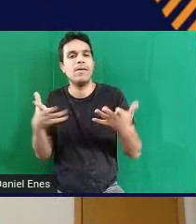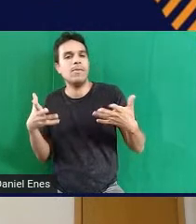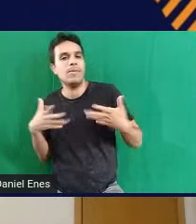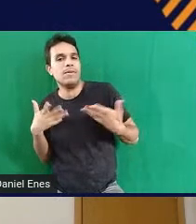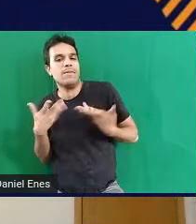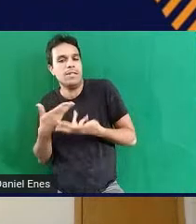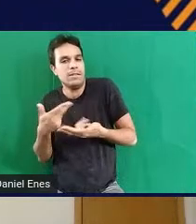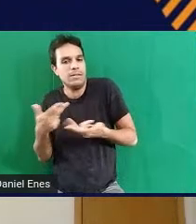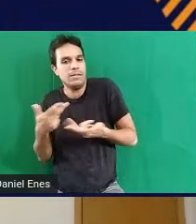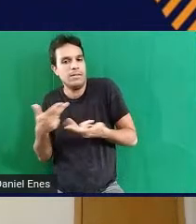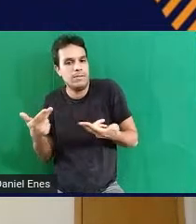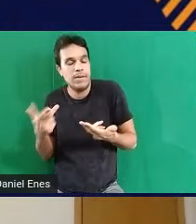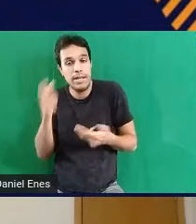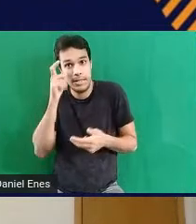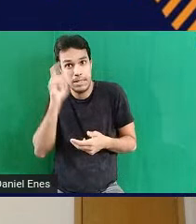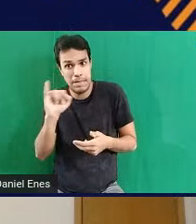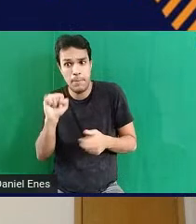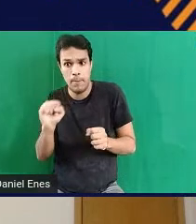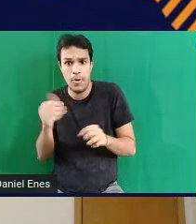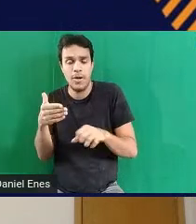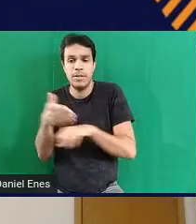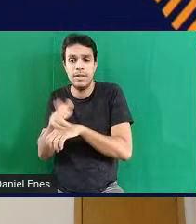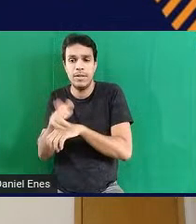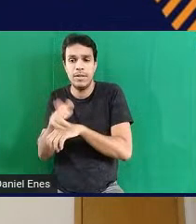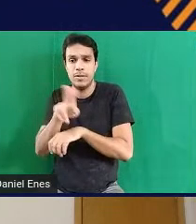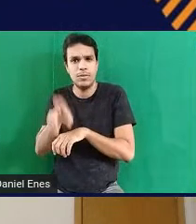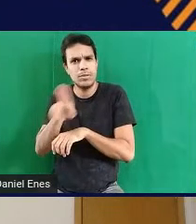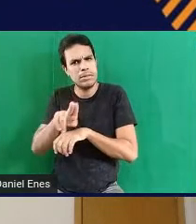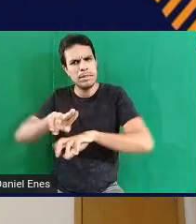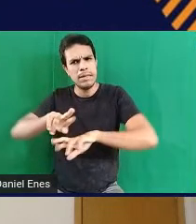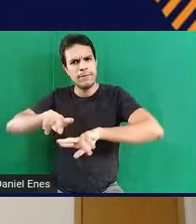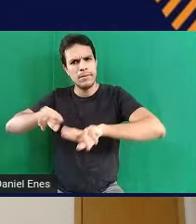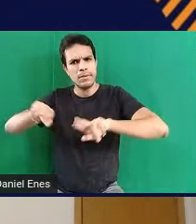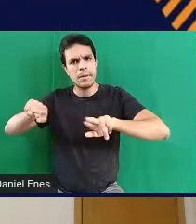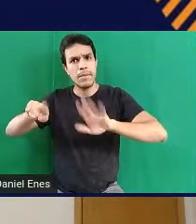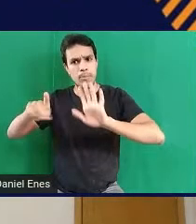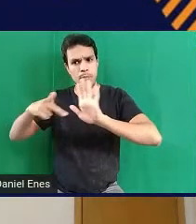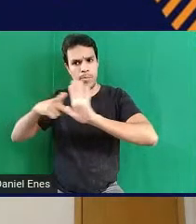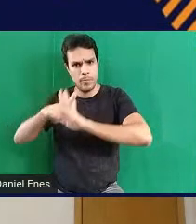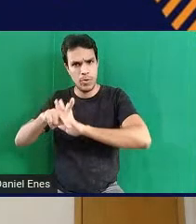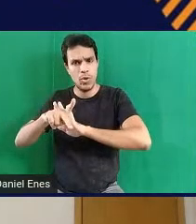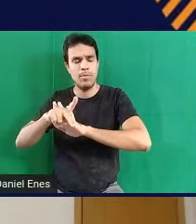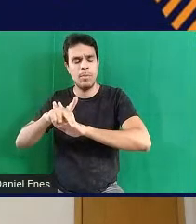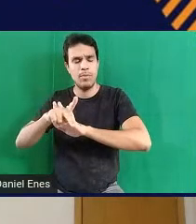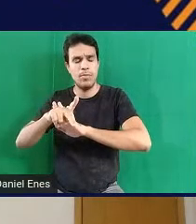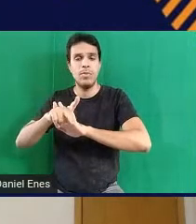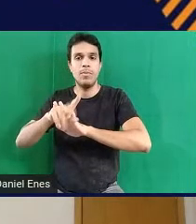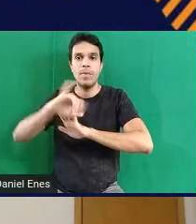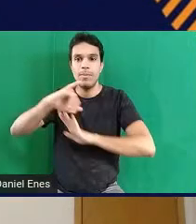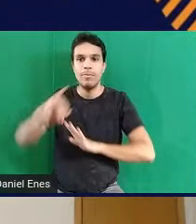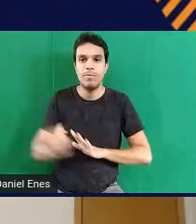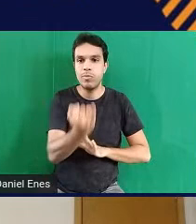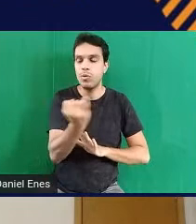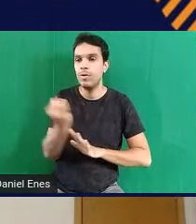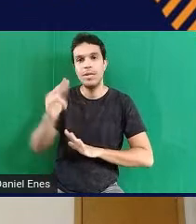interessante porque vocês podem utilizar coisas dali para utilizar em sala de aula né? E tem